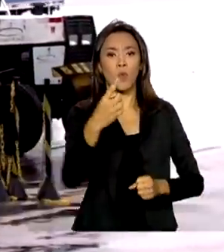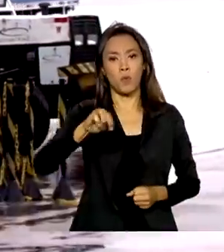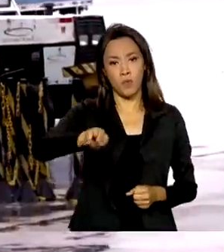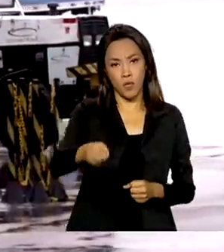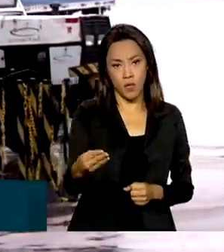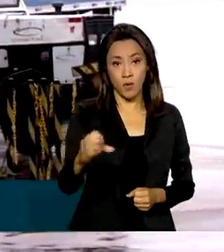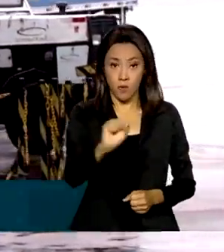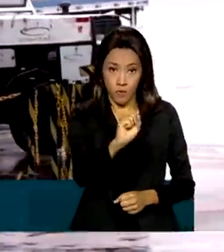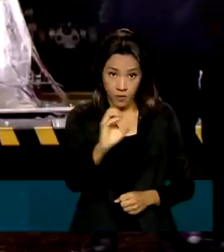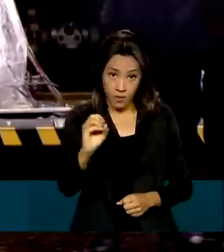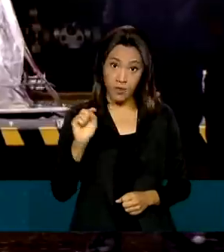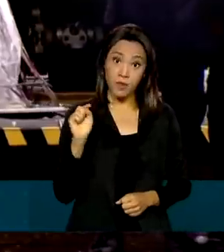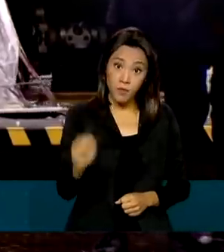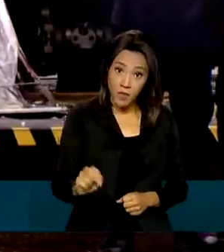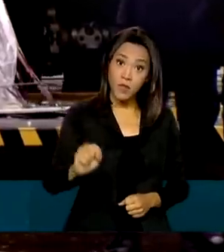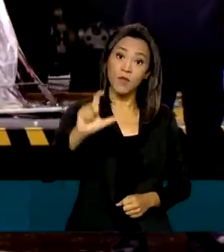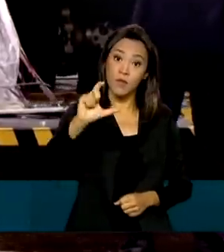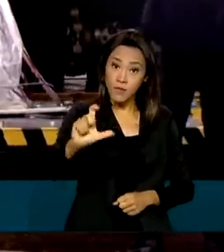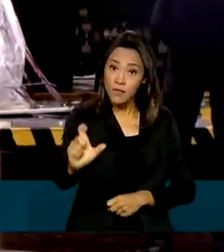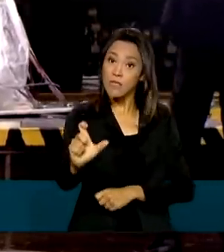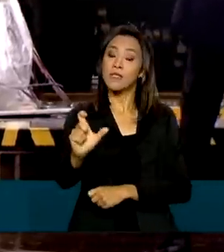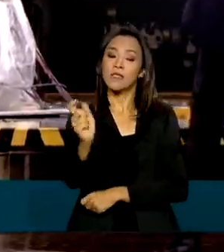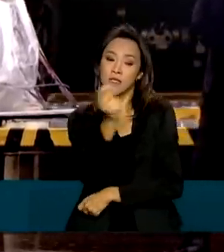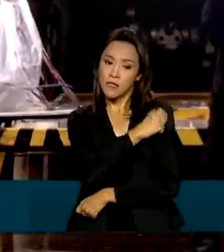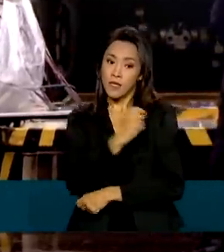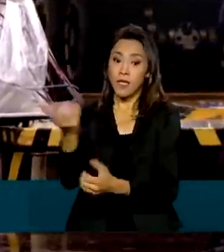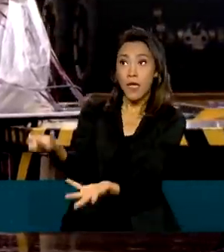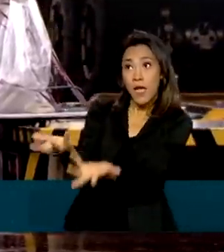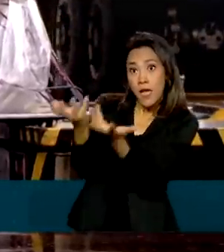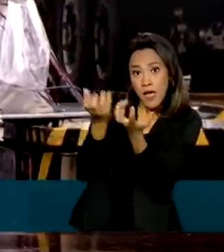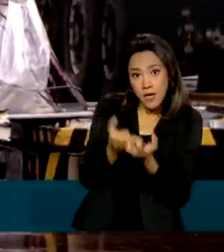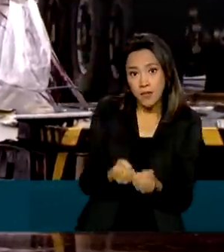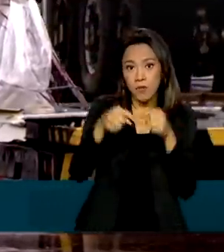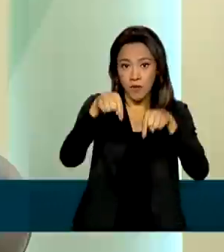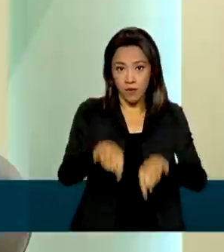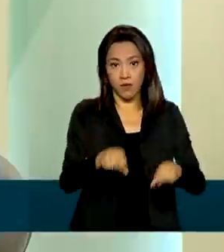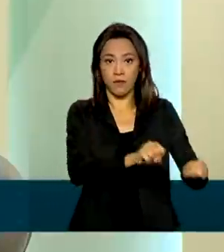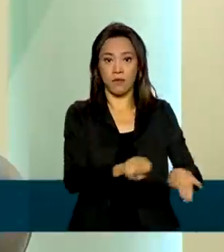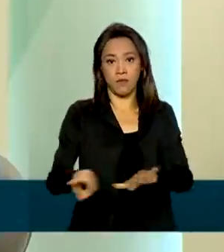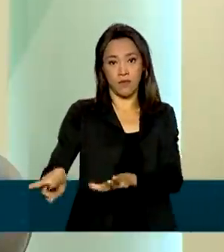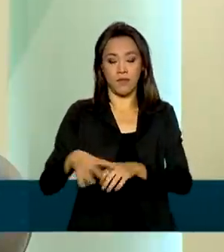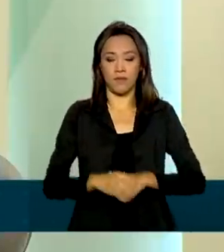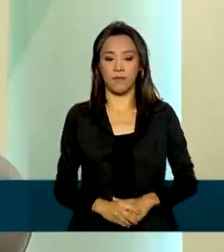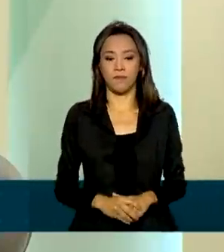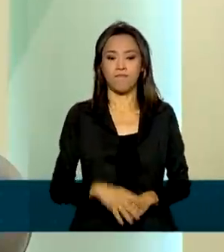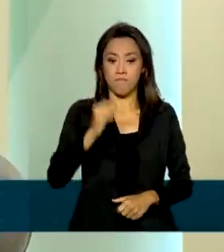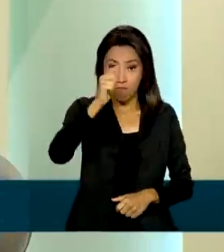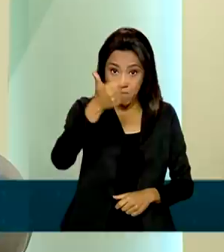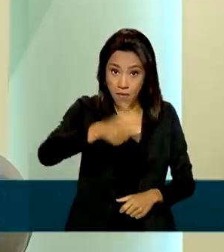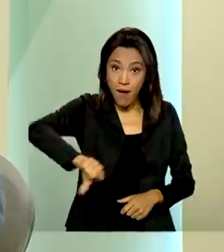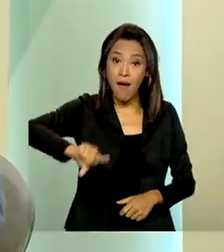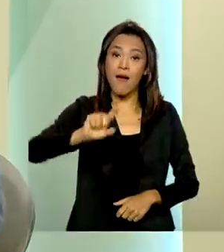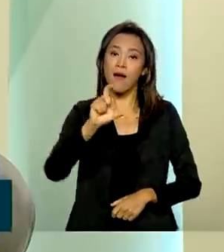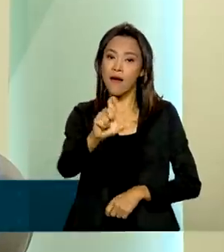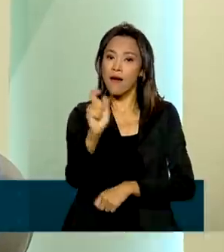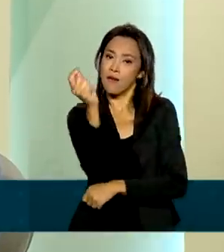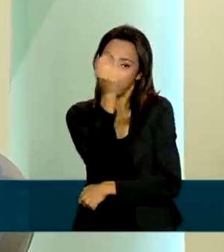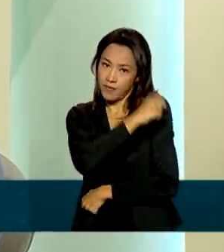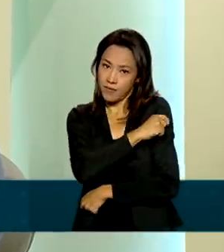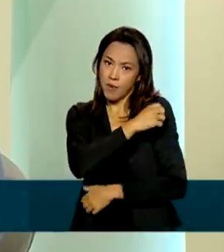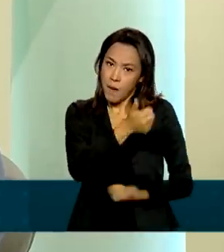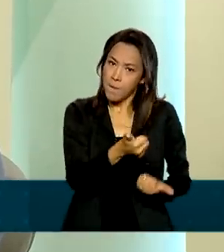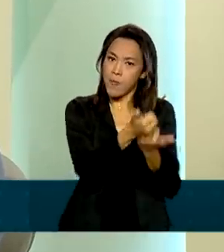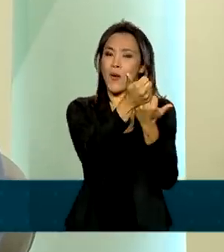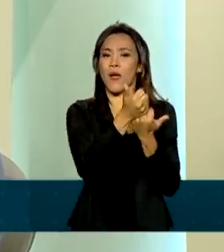800 mil unidades do fabricante que o país recebeu nesta semana. Mais um imunizante para fortalecer o Programa Nacional